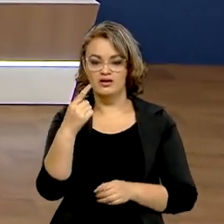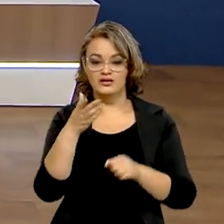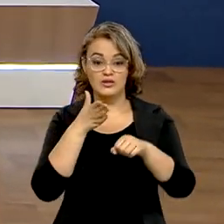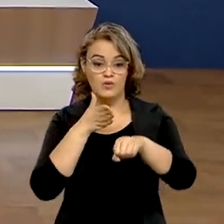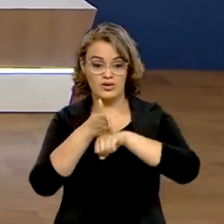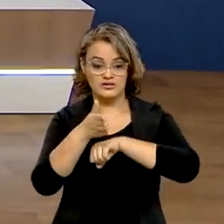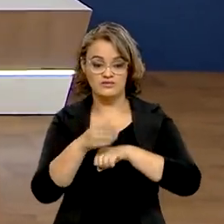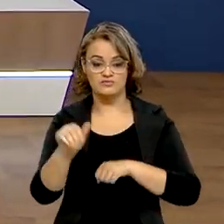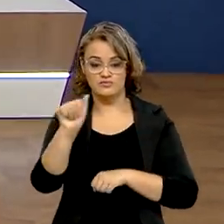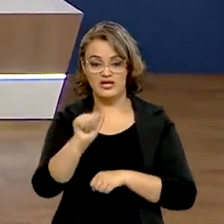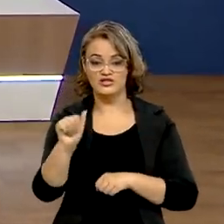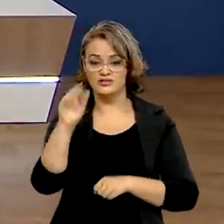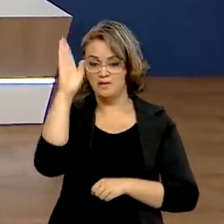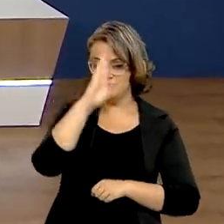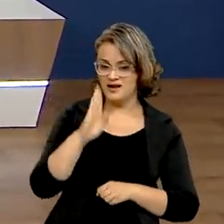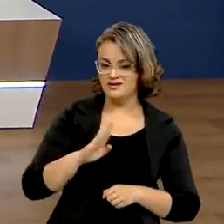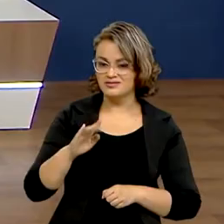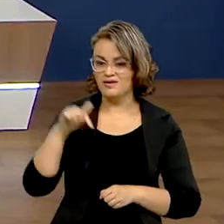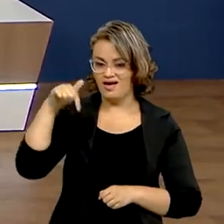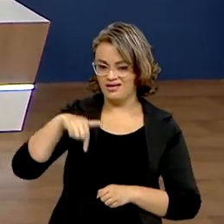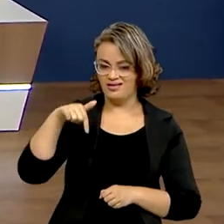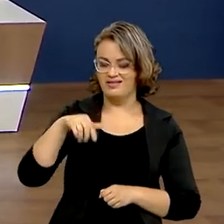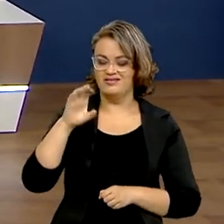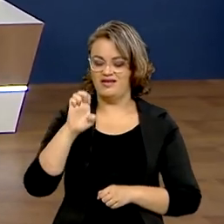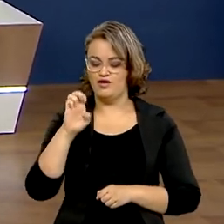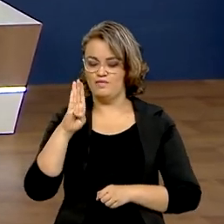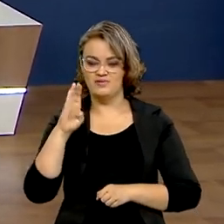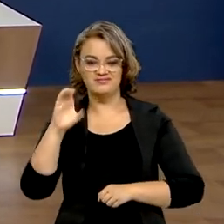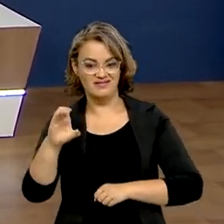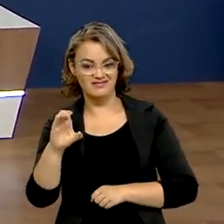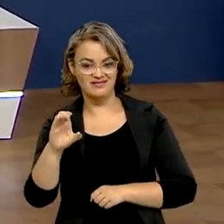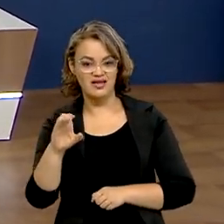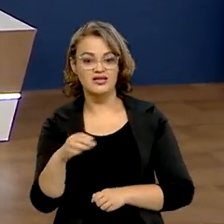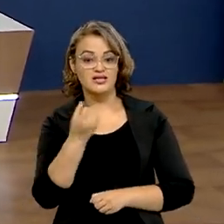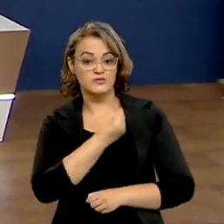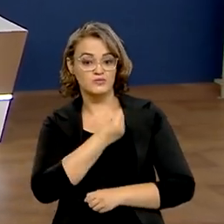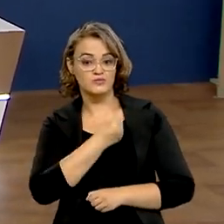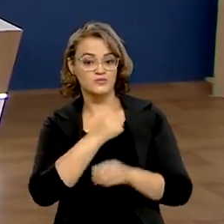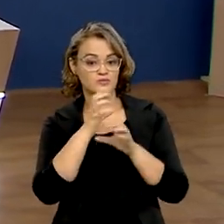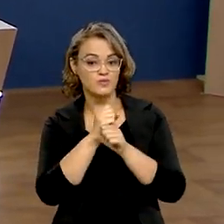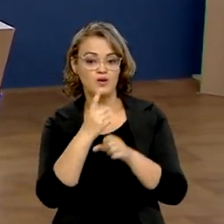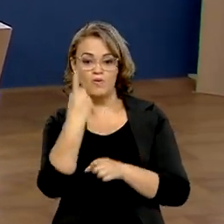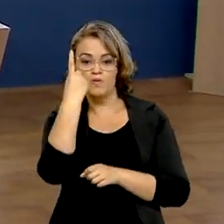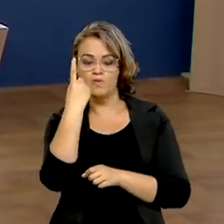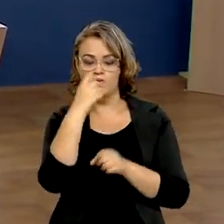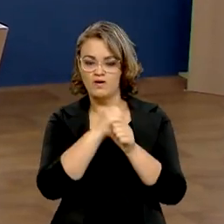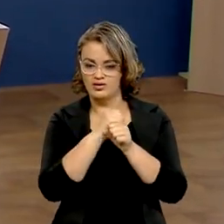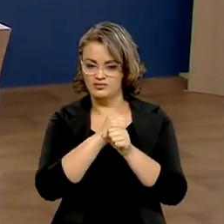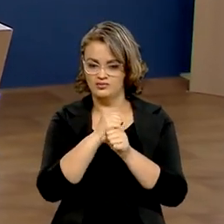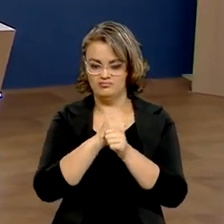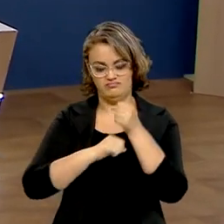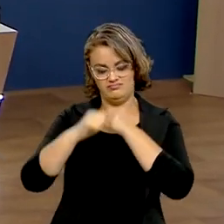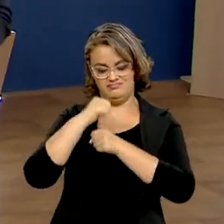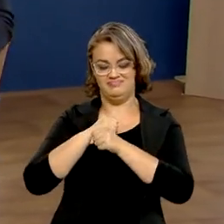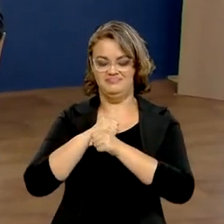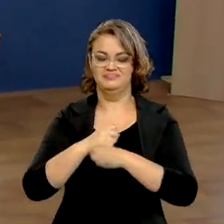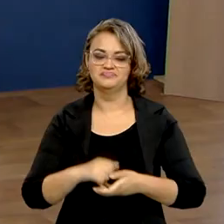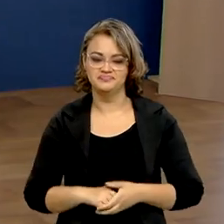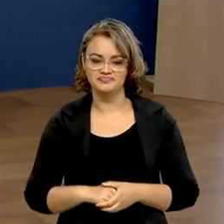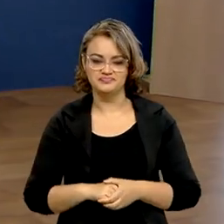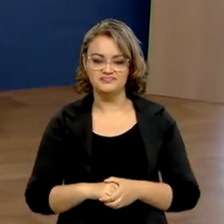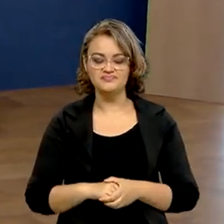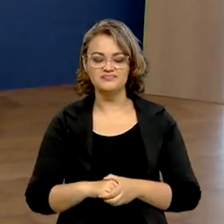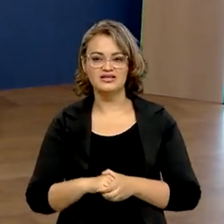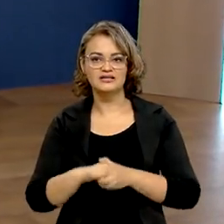Agência Brasil, a agência de notícias aqui da EBC. E olha que esses números são só de um ano, o passado, 2020. Além